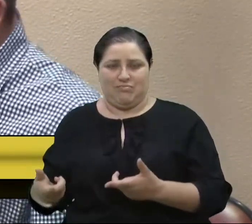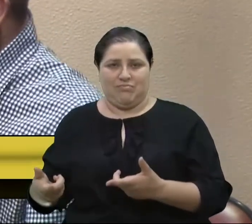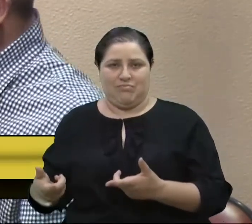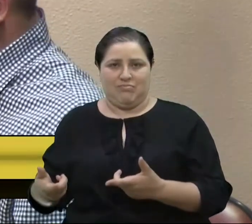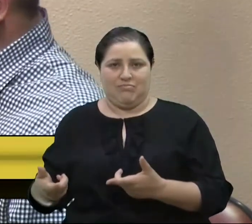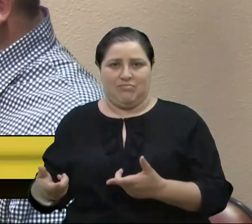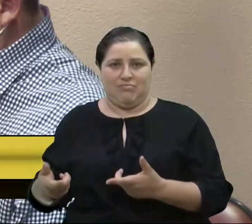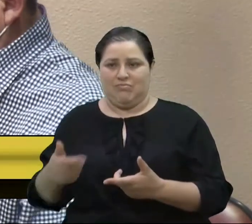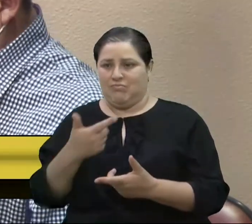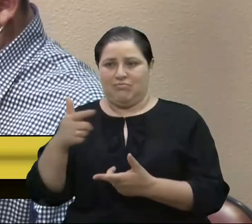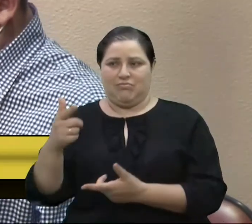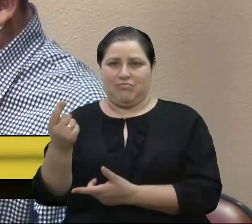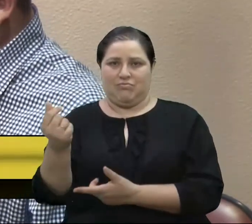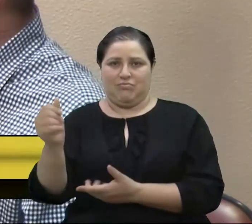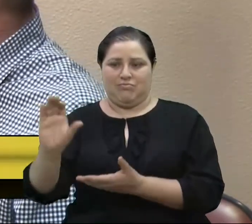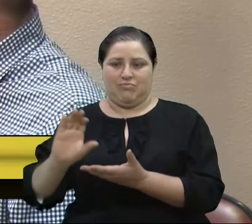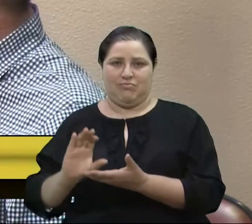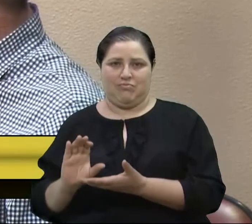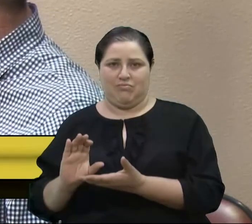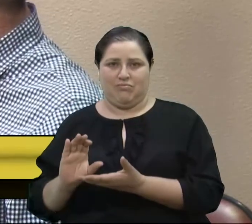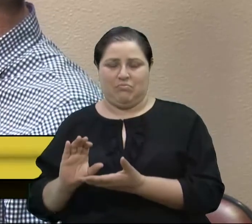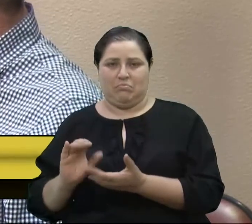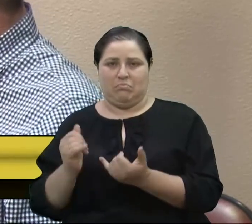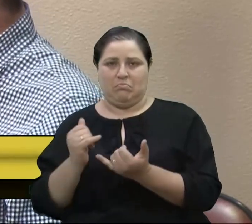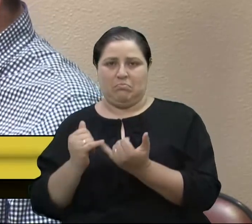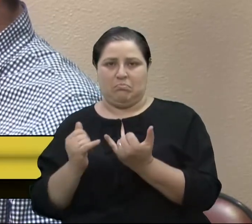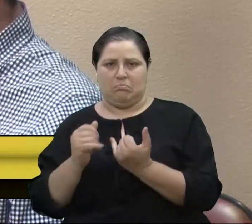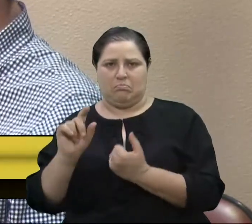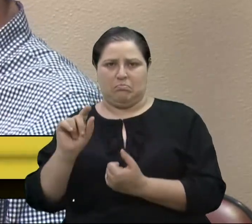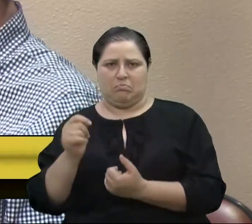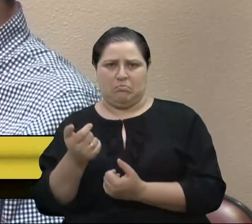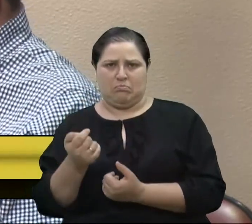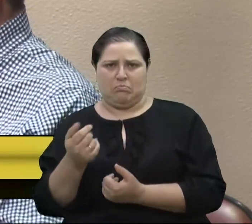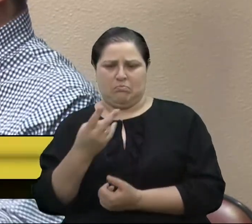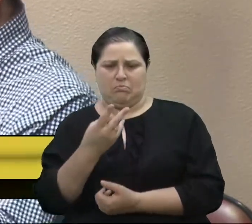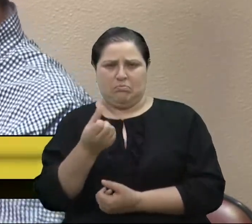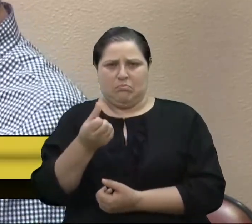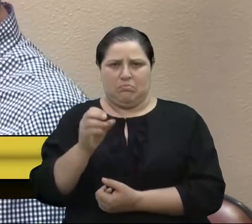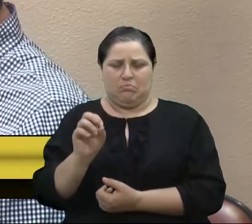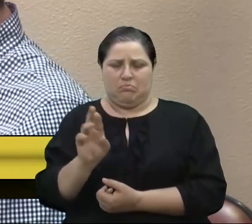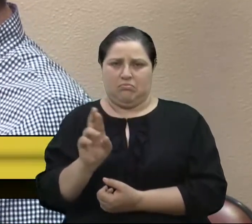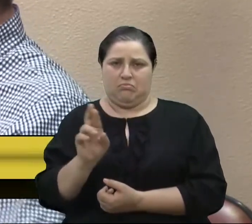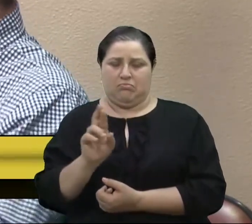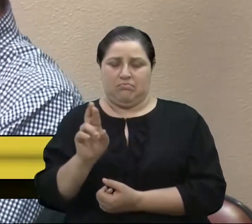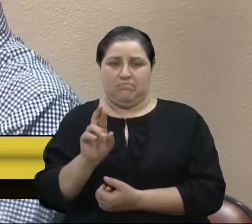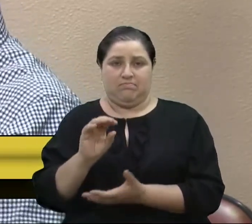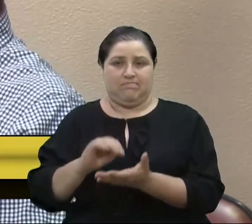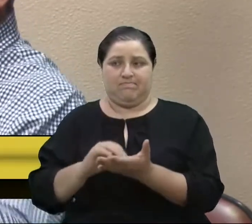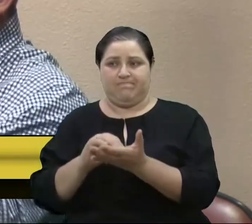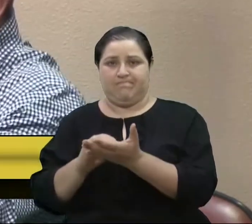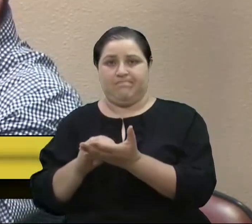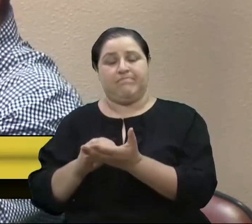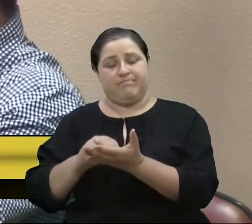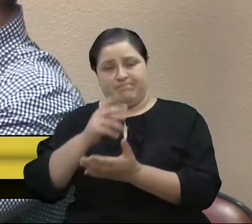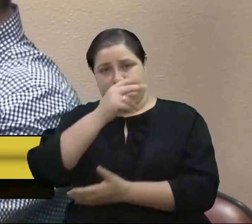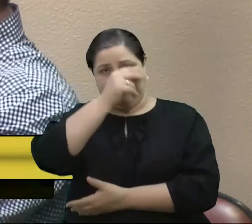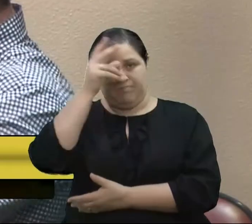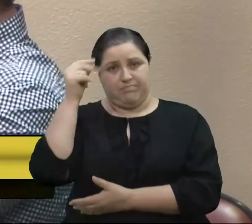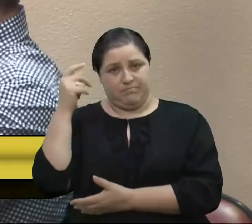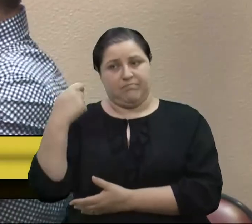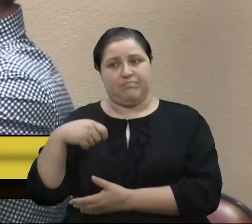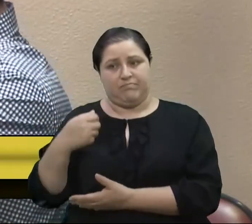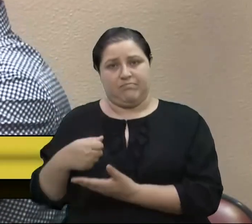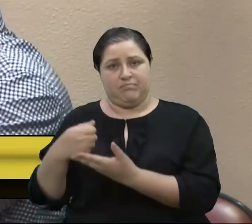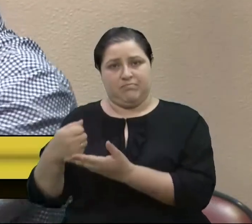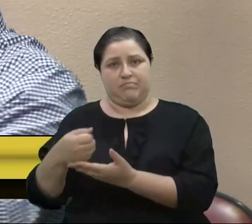mesmo que parece pouco, R 260,00. Então, o município precisa dar a sua contribuição. Ontem, estive